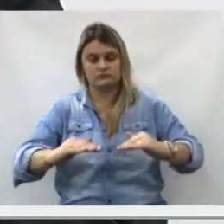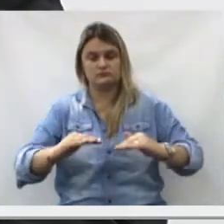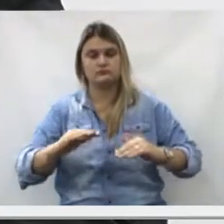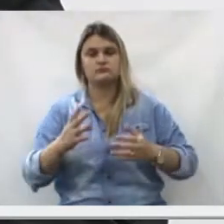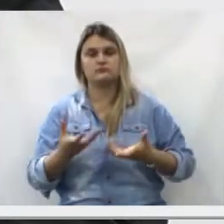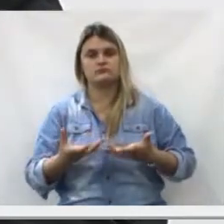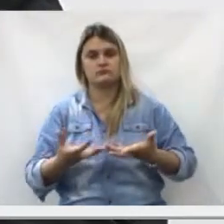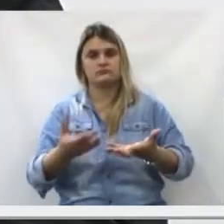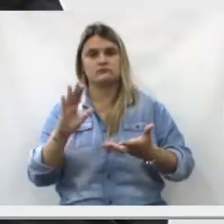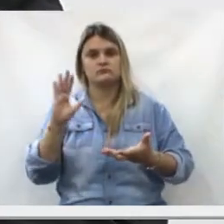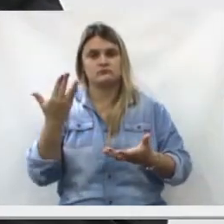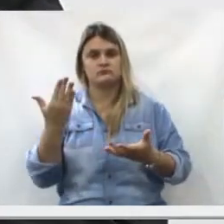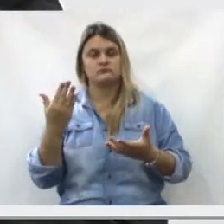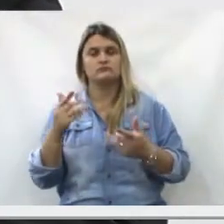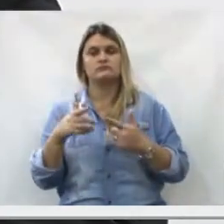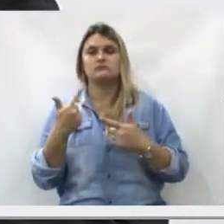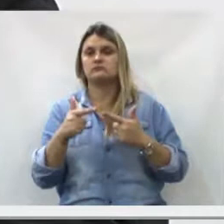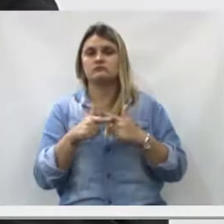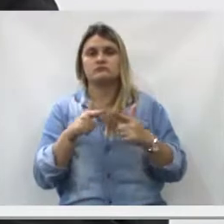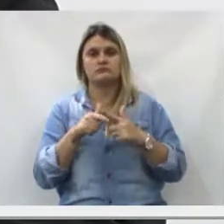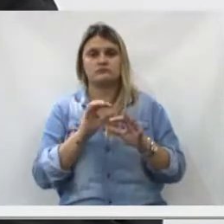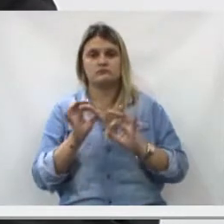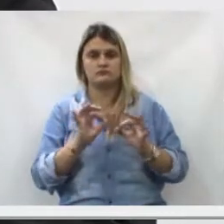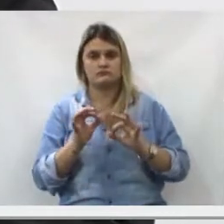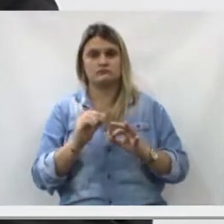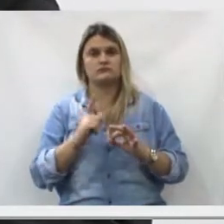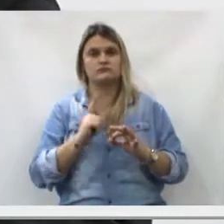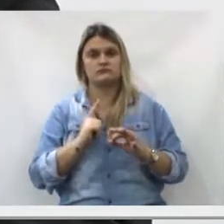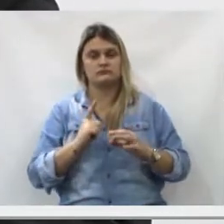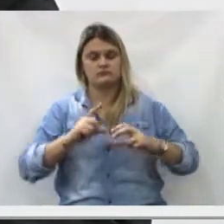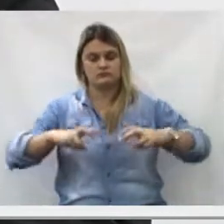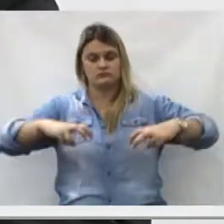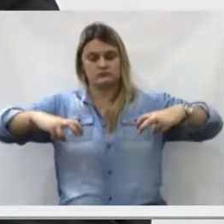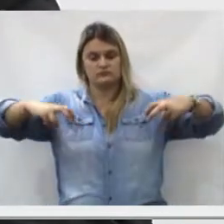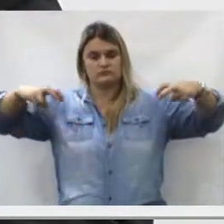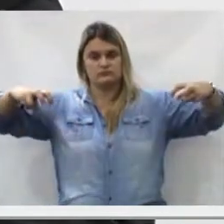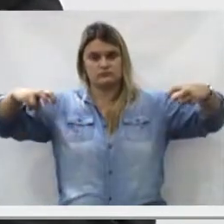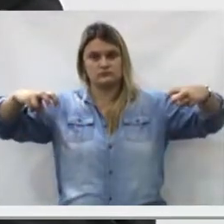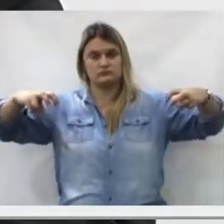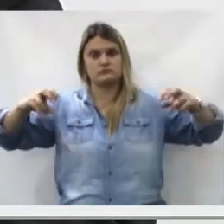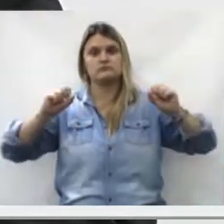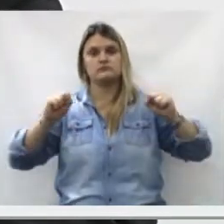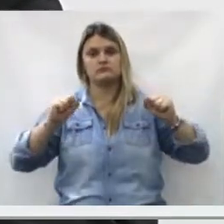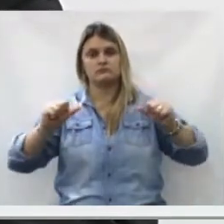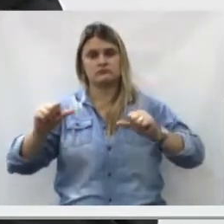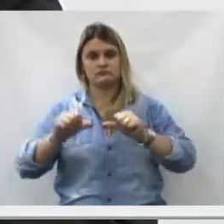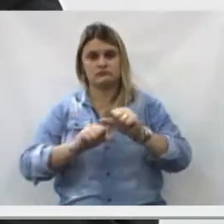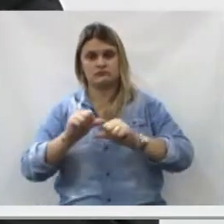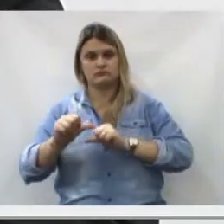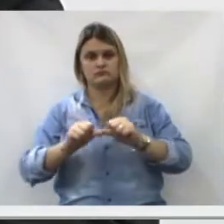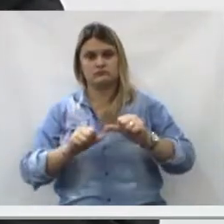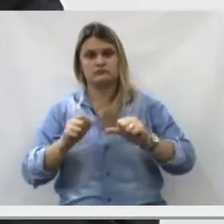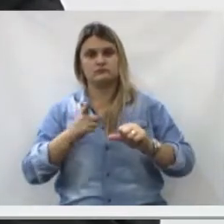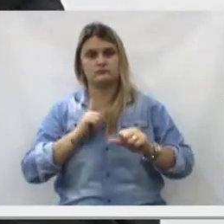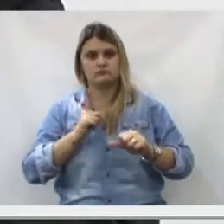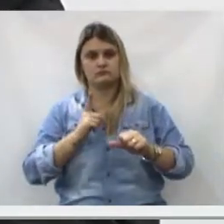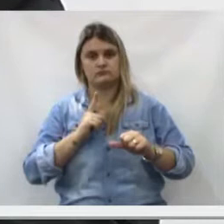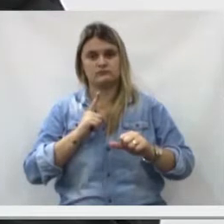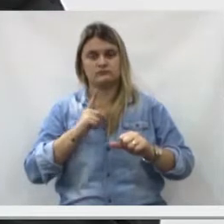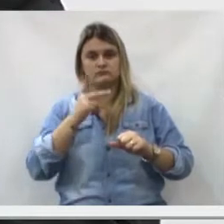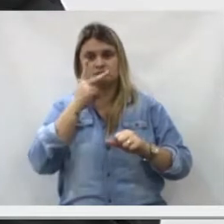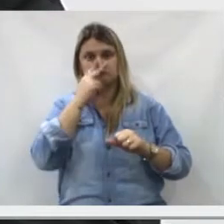estender a camada de grama sintética, o piso emborrachado. Ele vem acompanhado de uma pequena